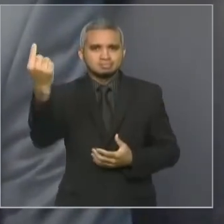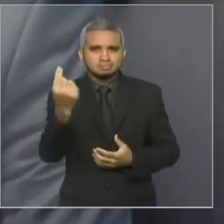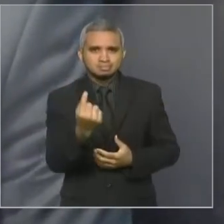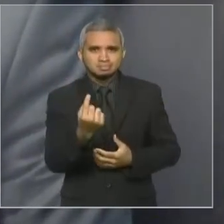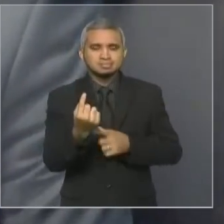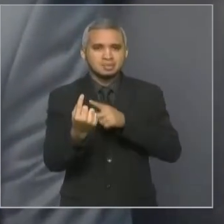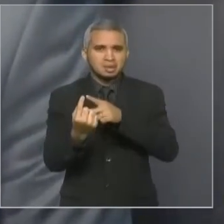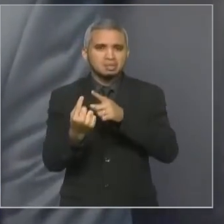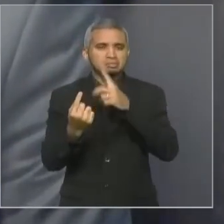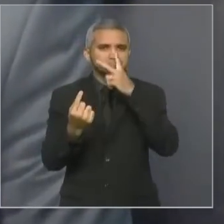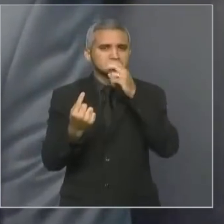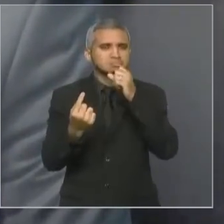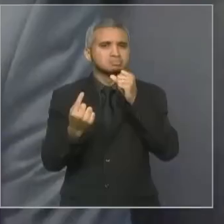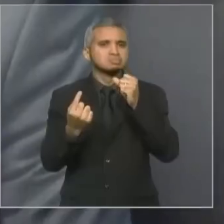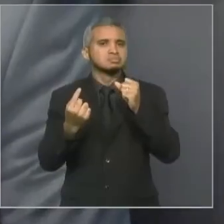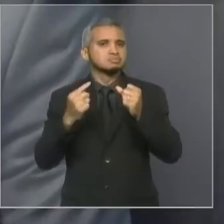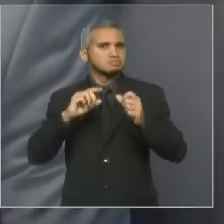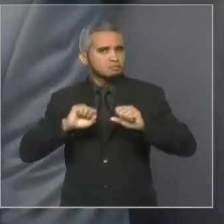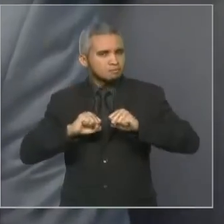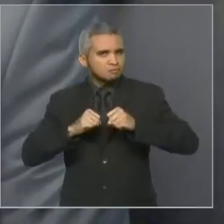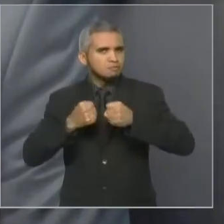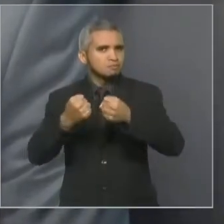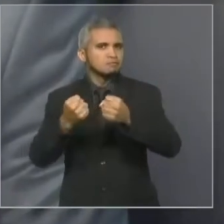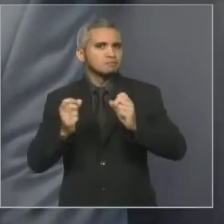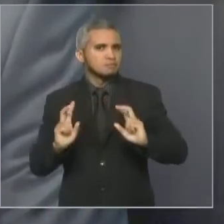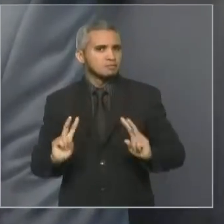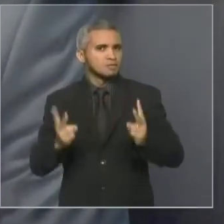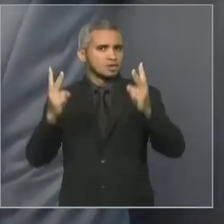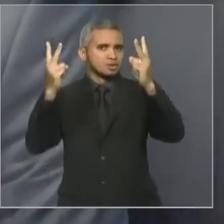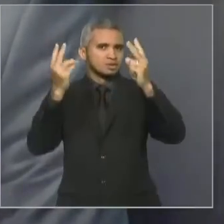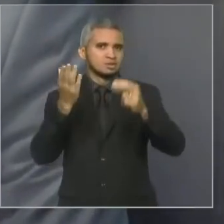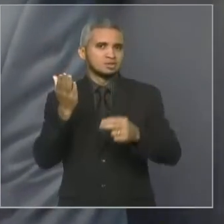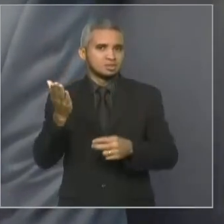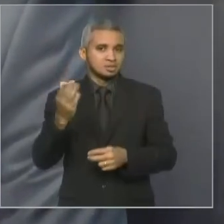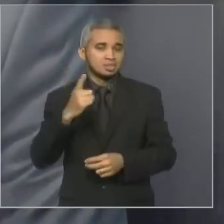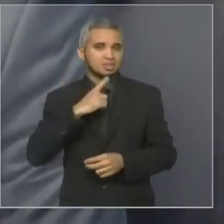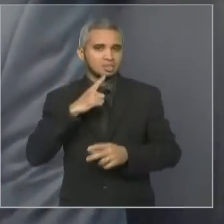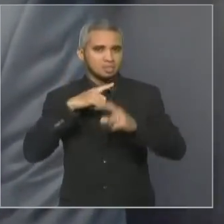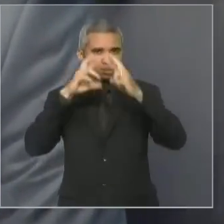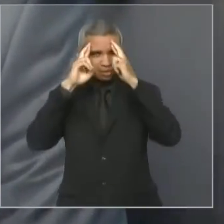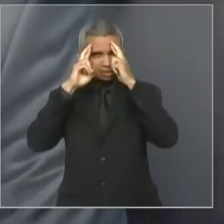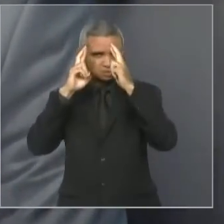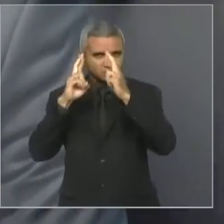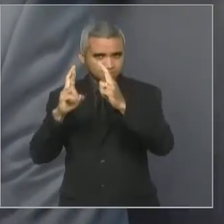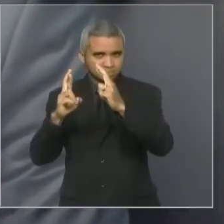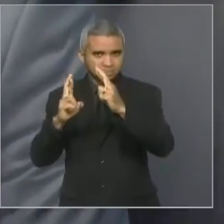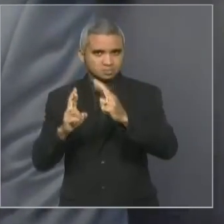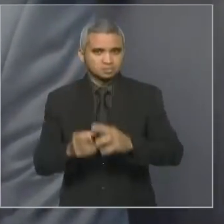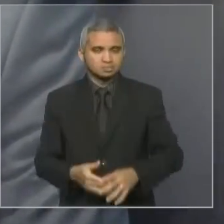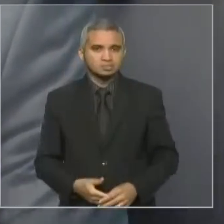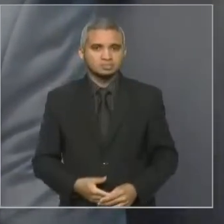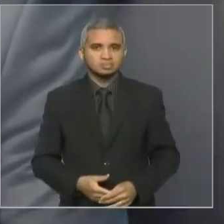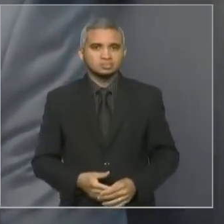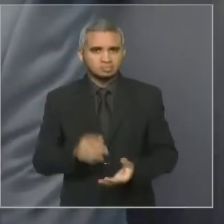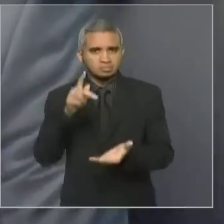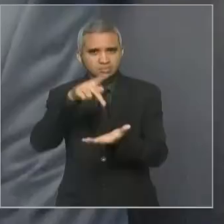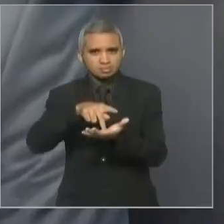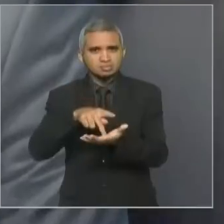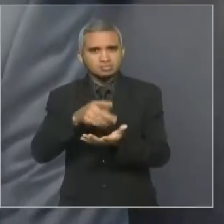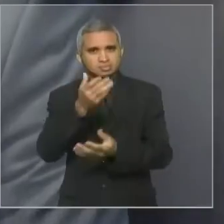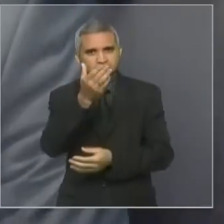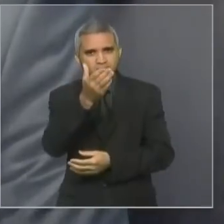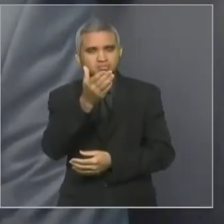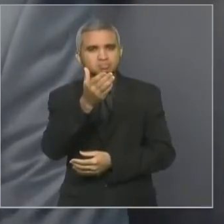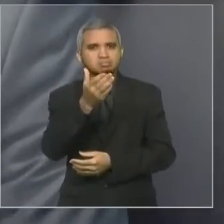guerreira que está hoje aqui e que tem o nosso respeito. V. Exª foi muito feliz em iniciar o